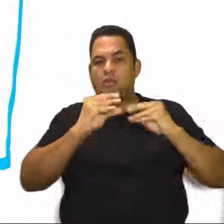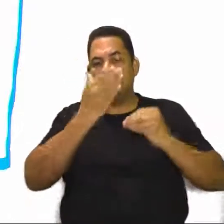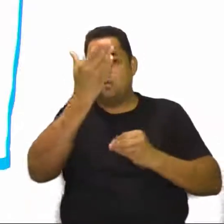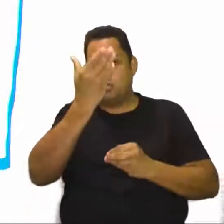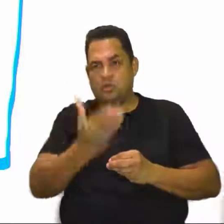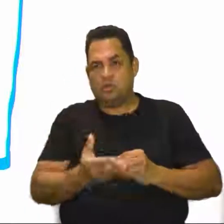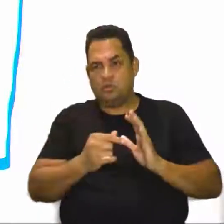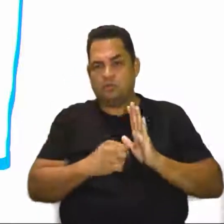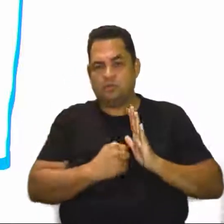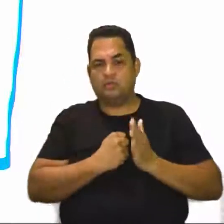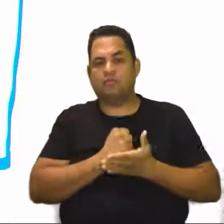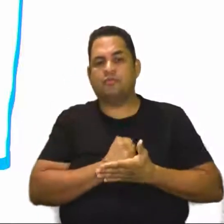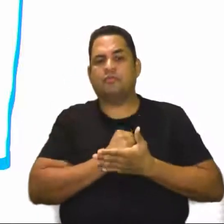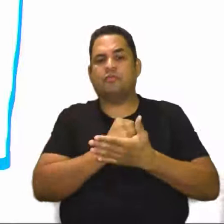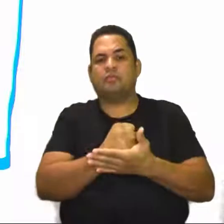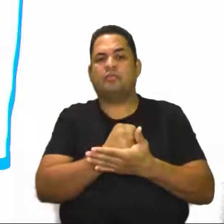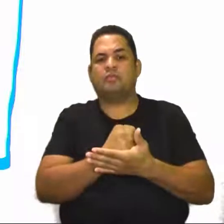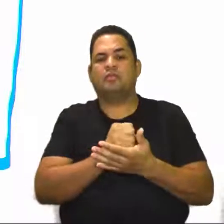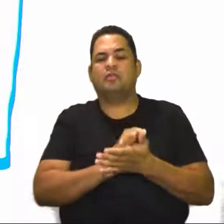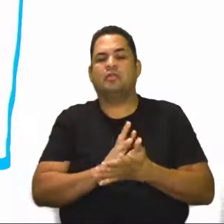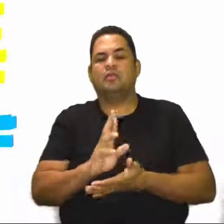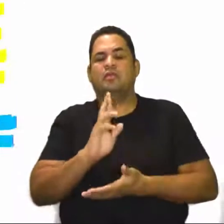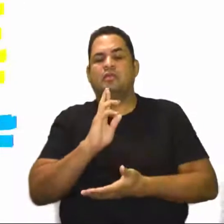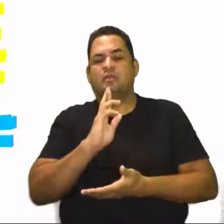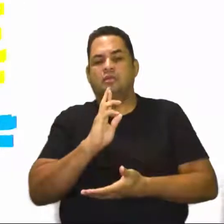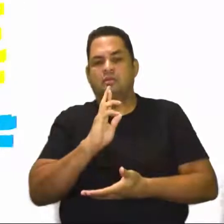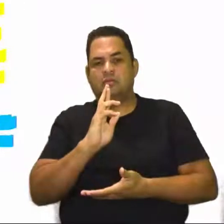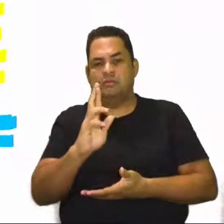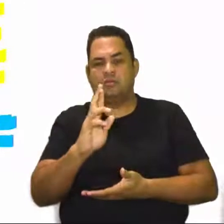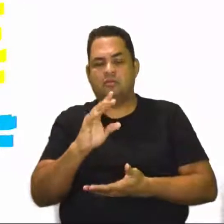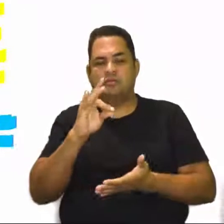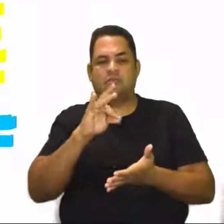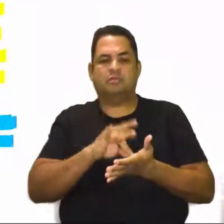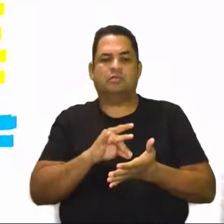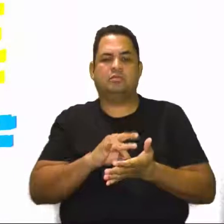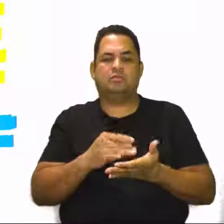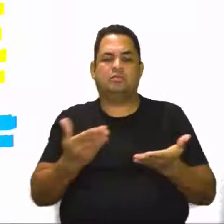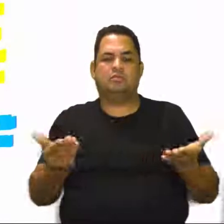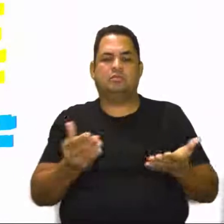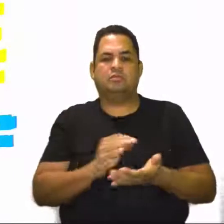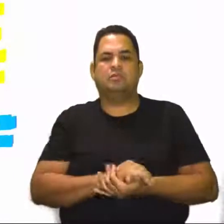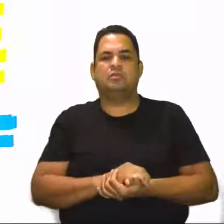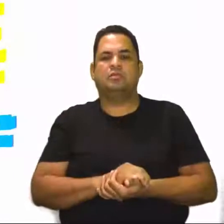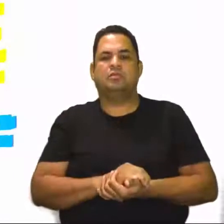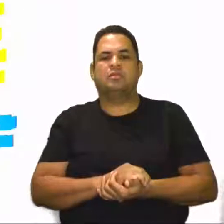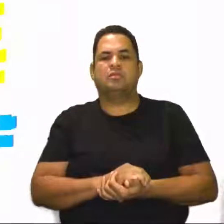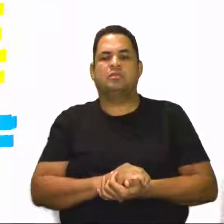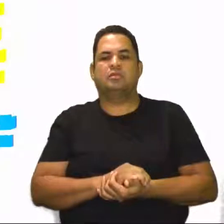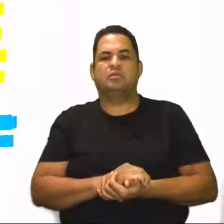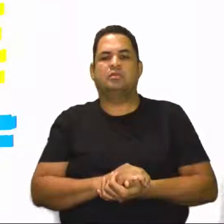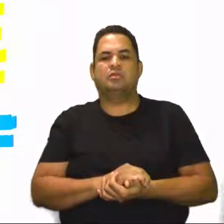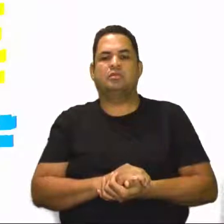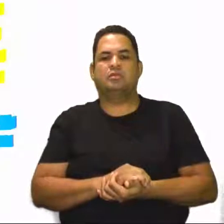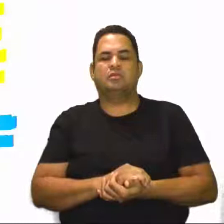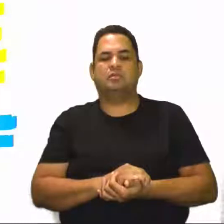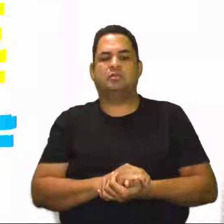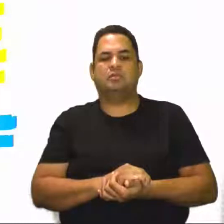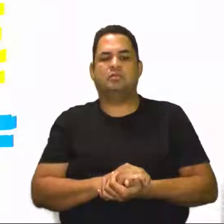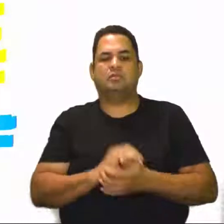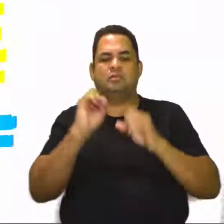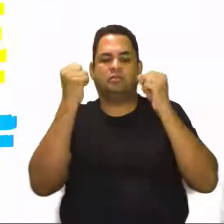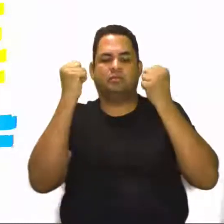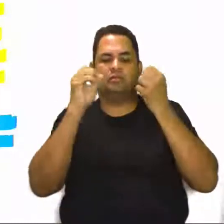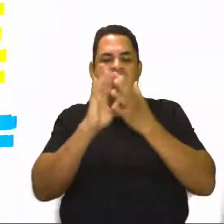me ajudam a responder à afirmativa. A atividade física não